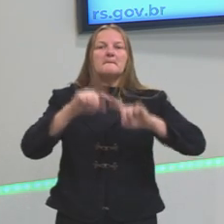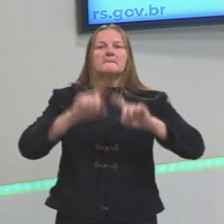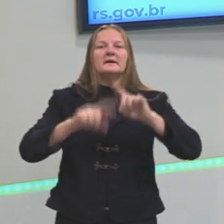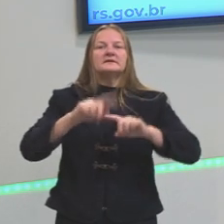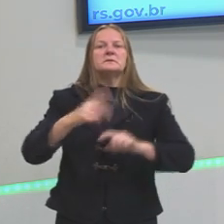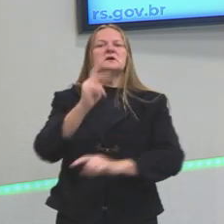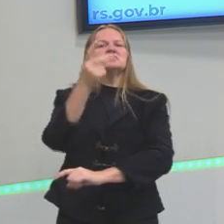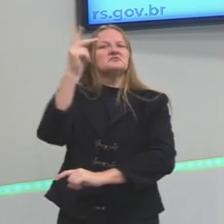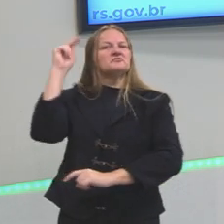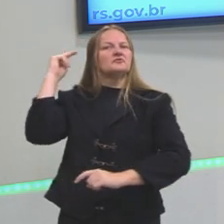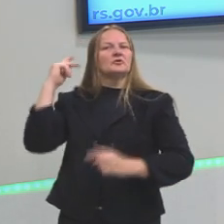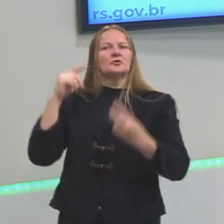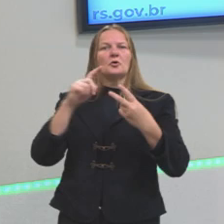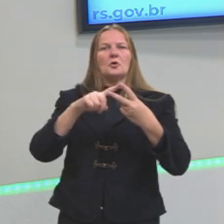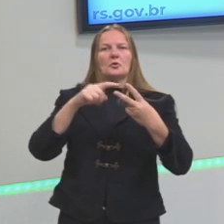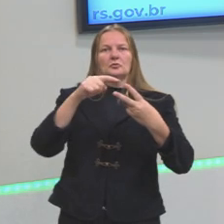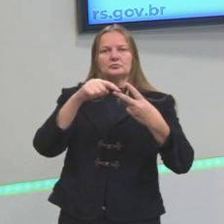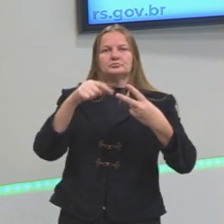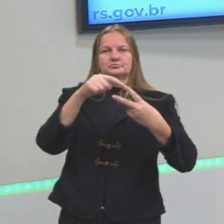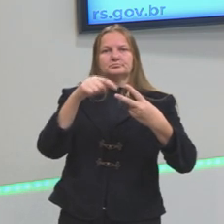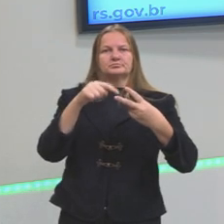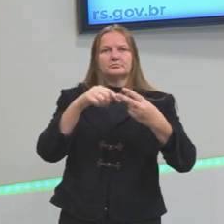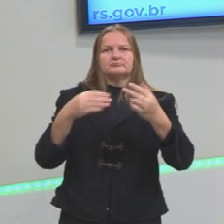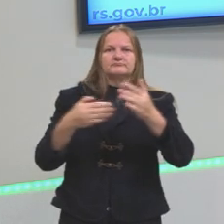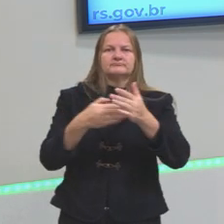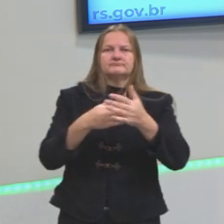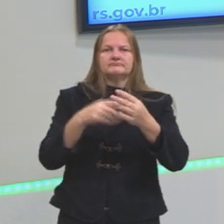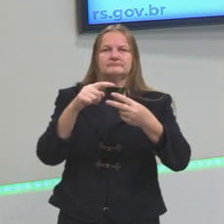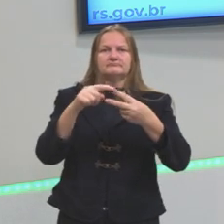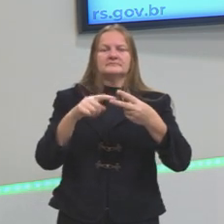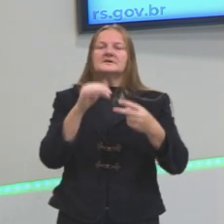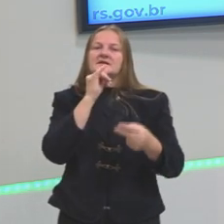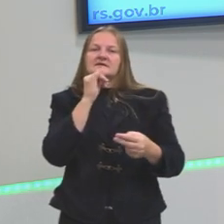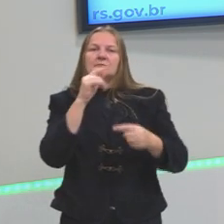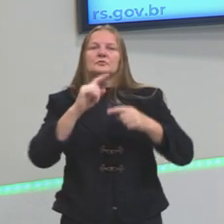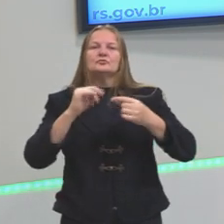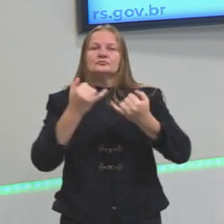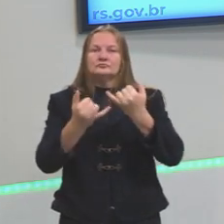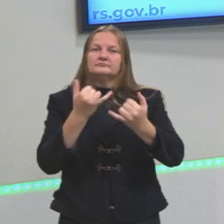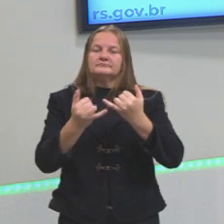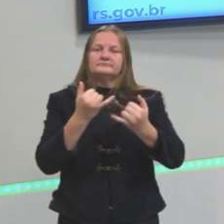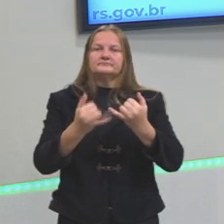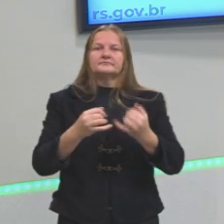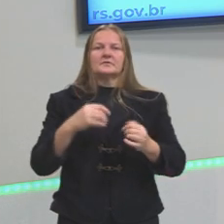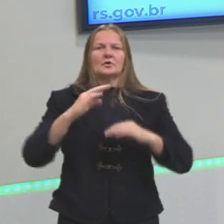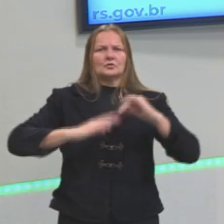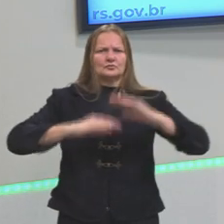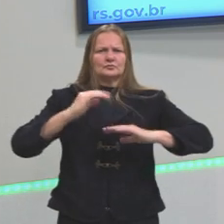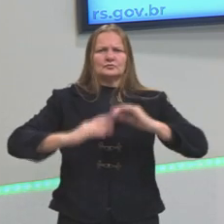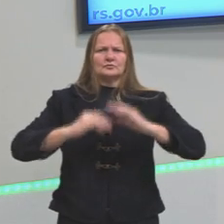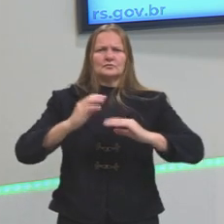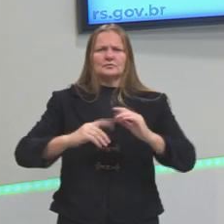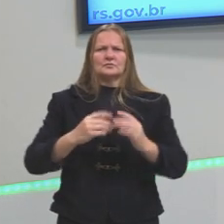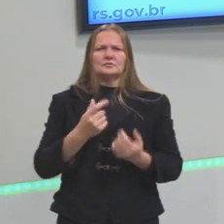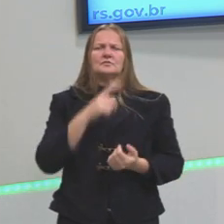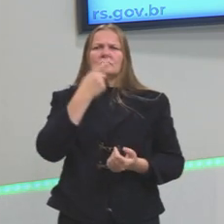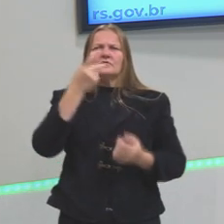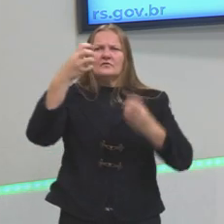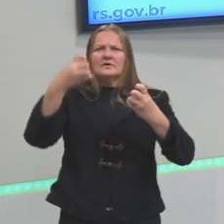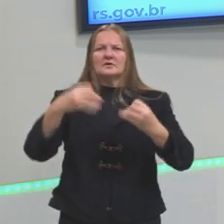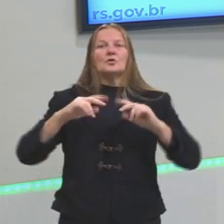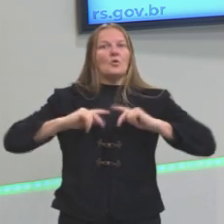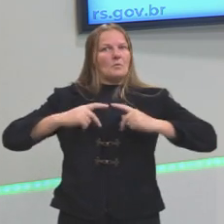históricas. Como são essas limitações? Por exemplo, nós agimos, as nossas ações, isso falando em termos de